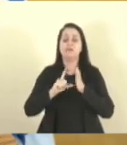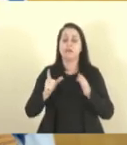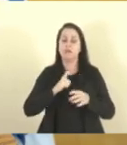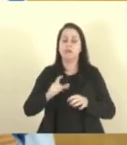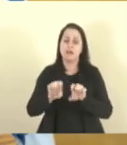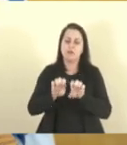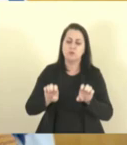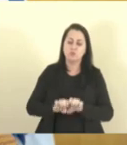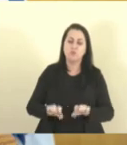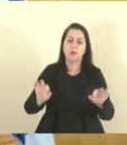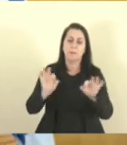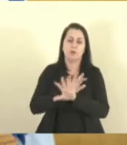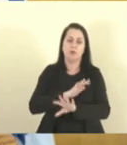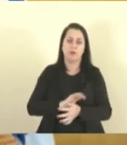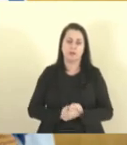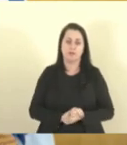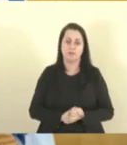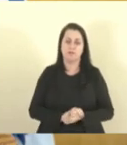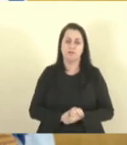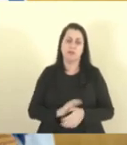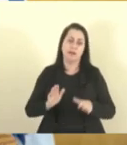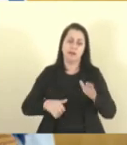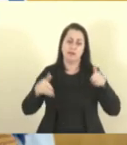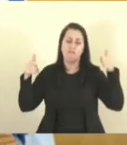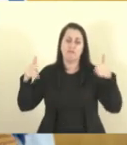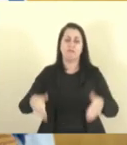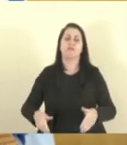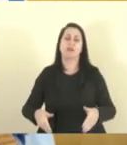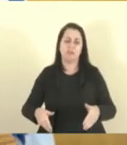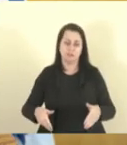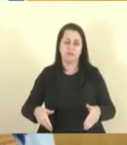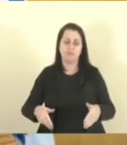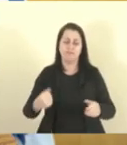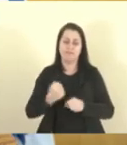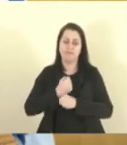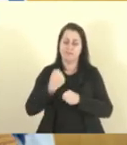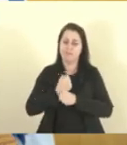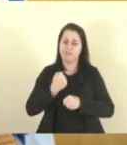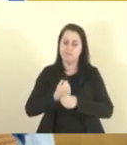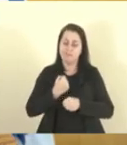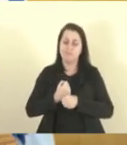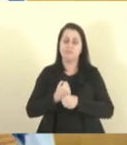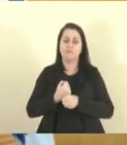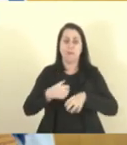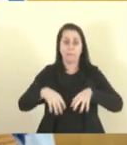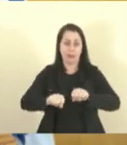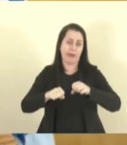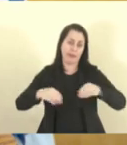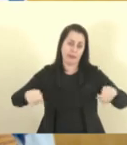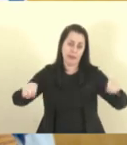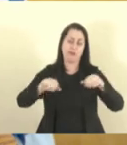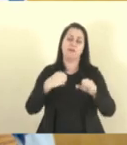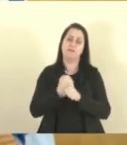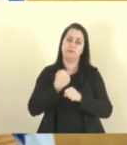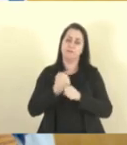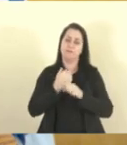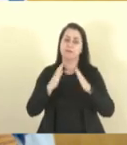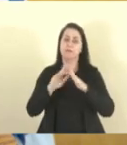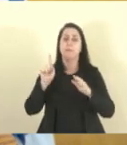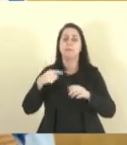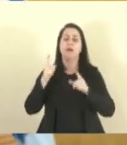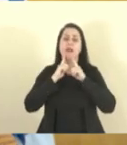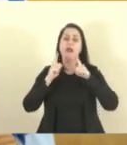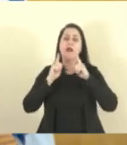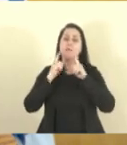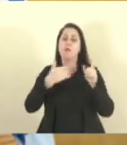Alcântaro. Invade uma área, constrói a casa para depois reclamar com o poder